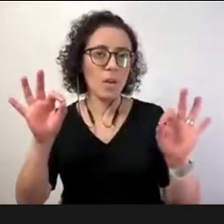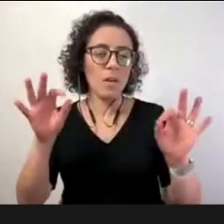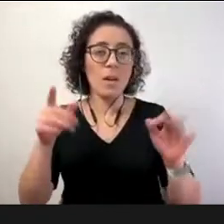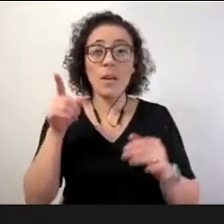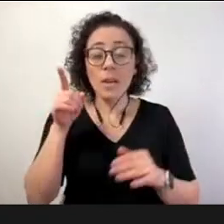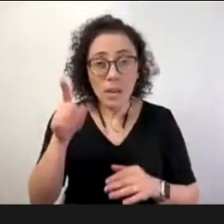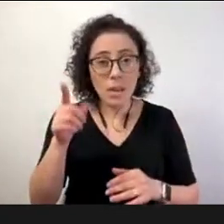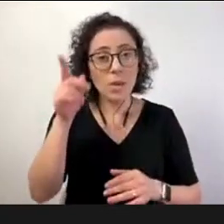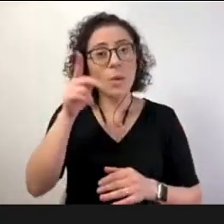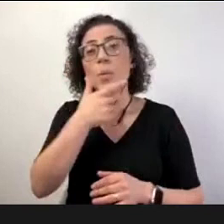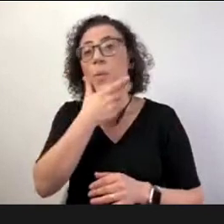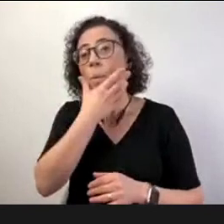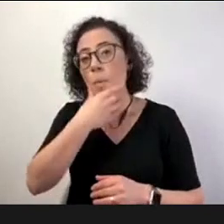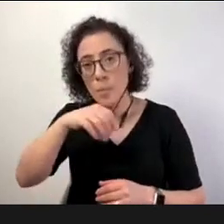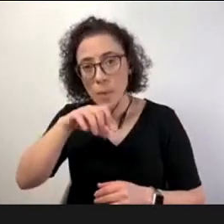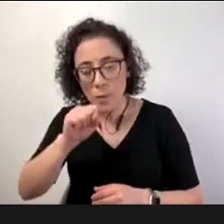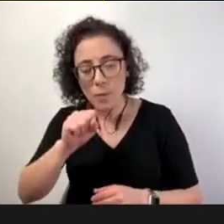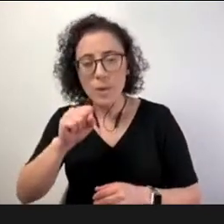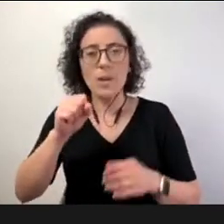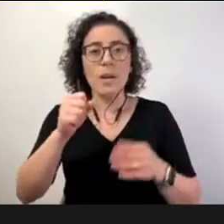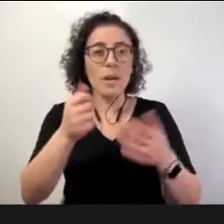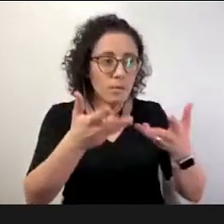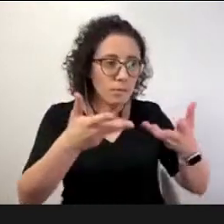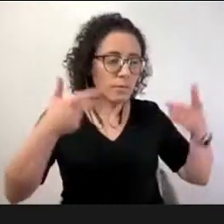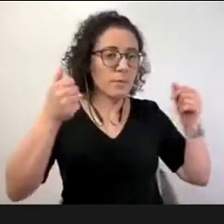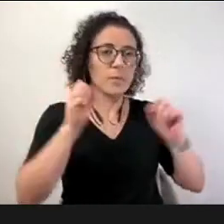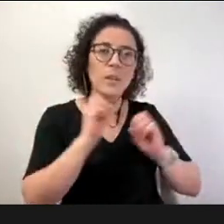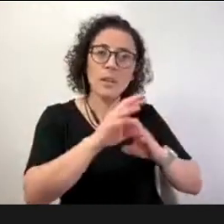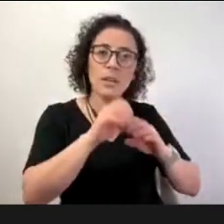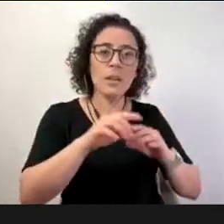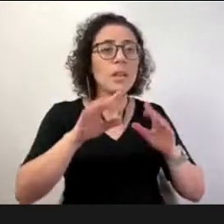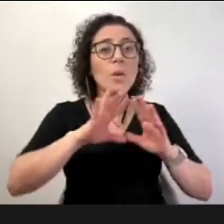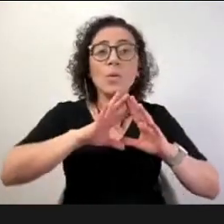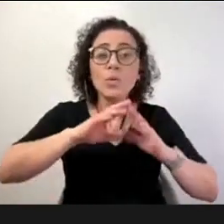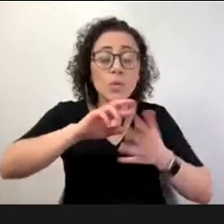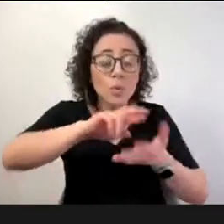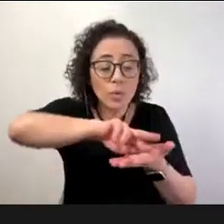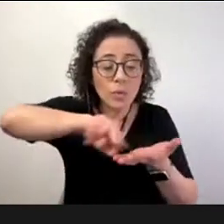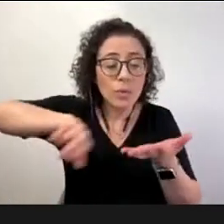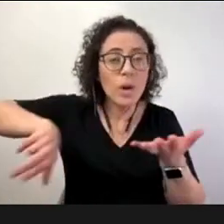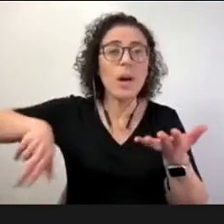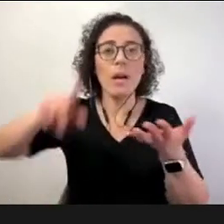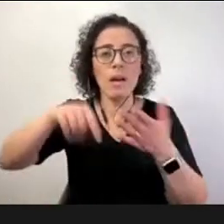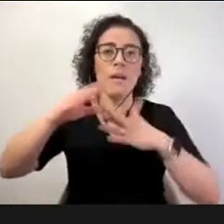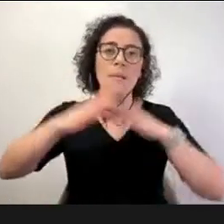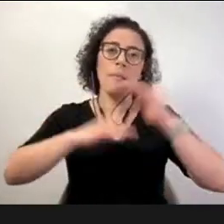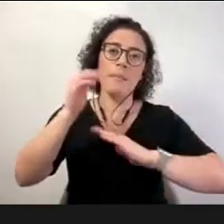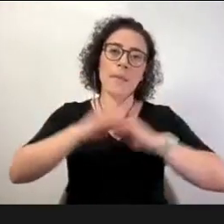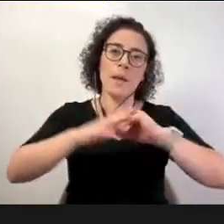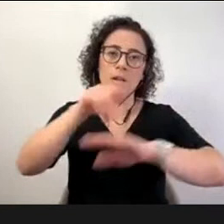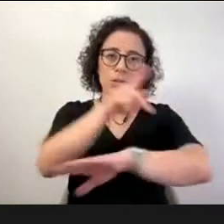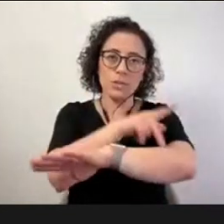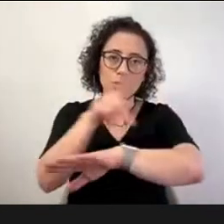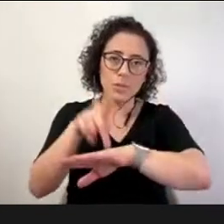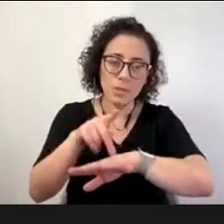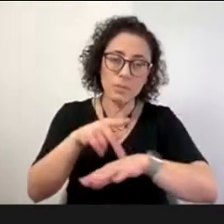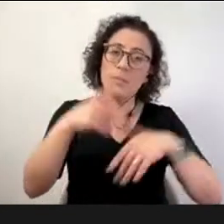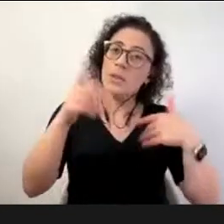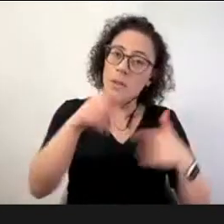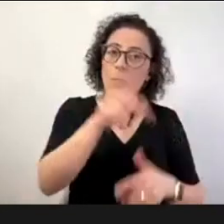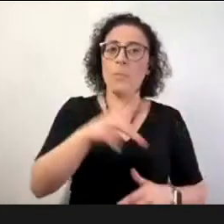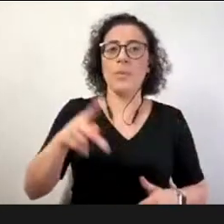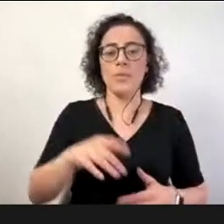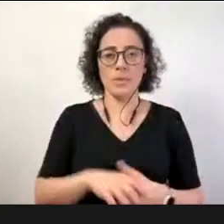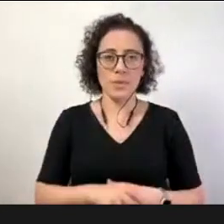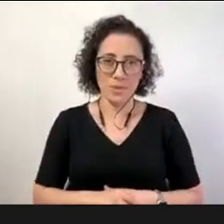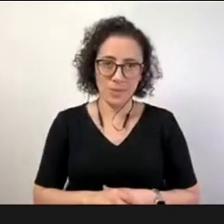conversas e entender que isso também é prática docente esse processo de desenvolvimento já estava acontecendo então